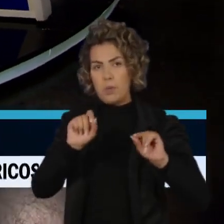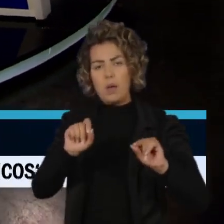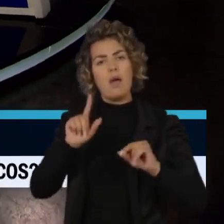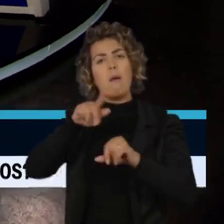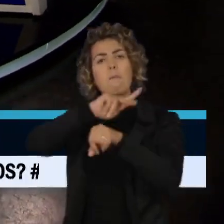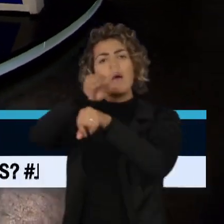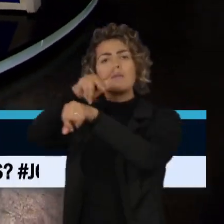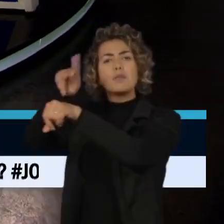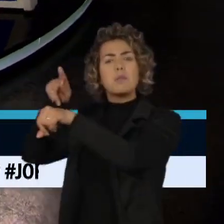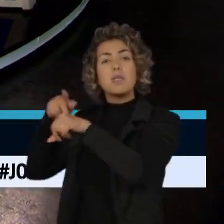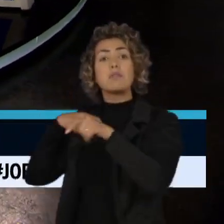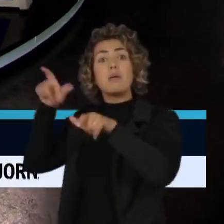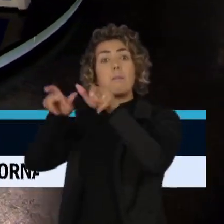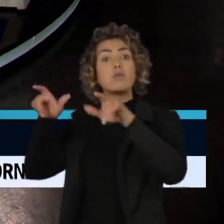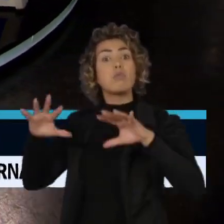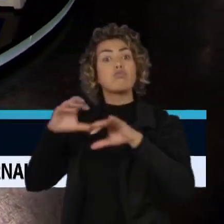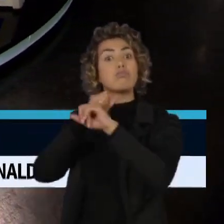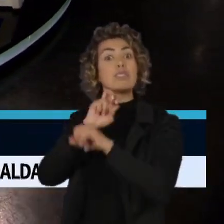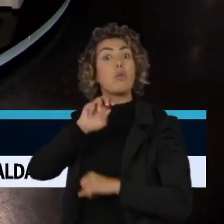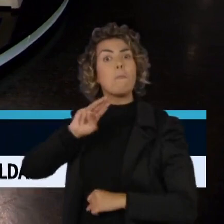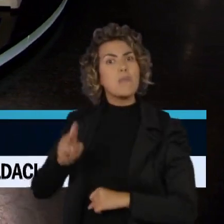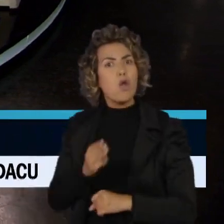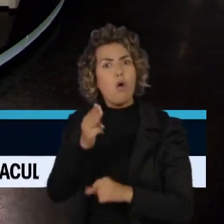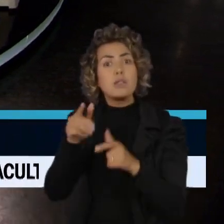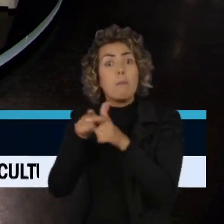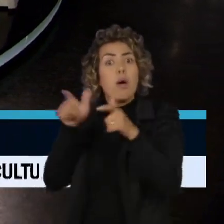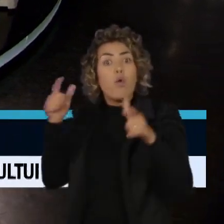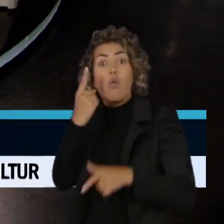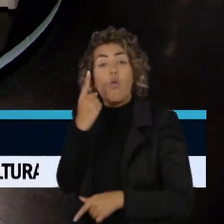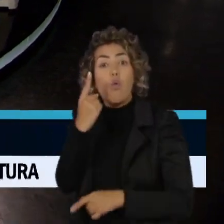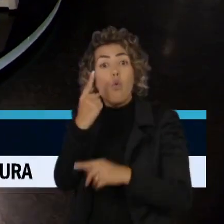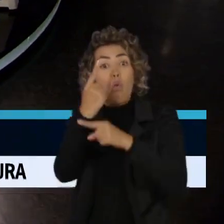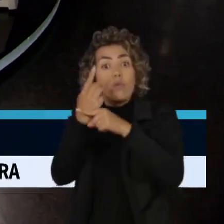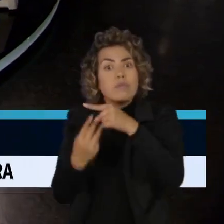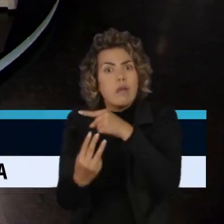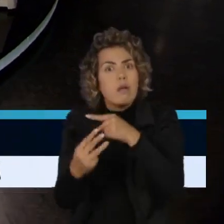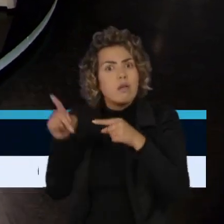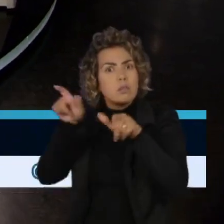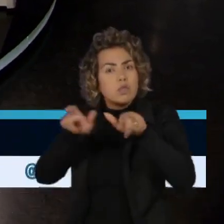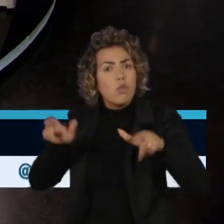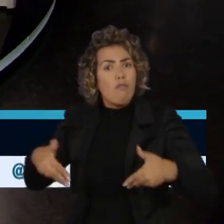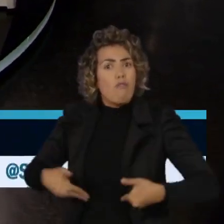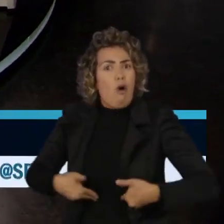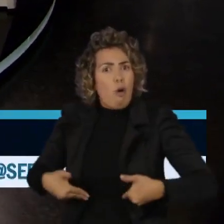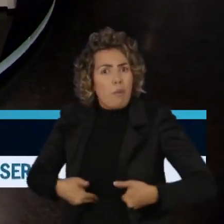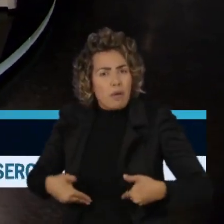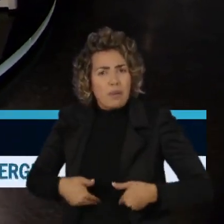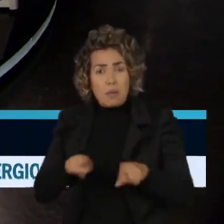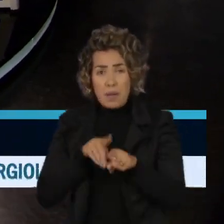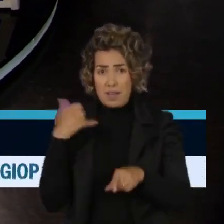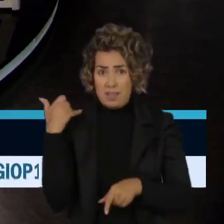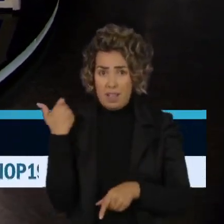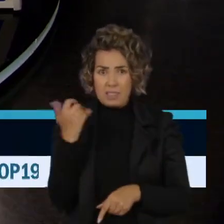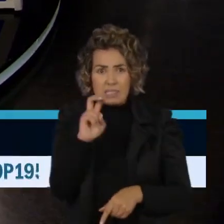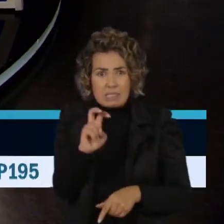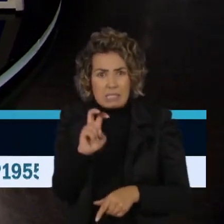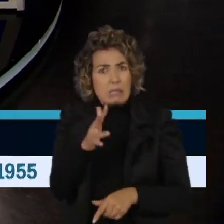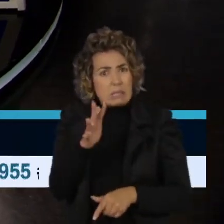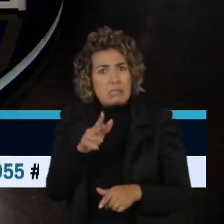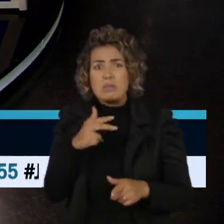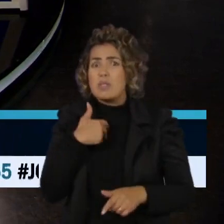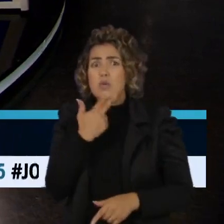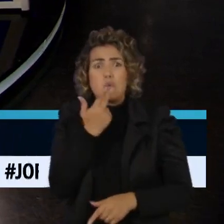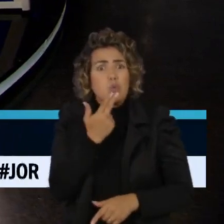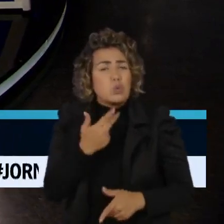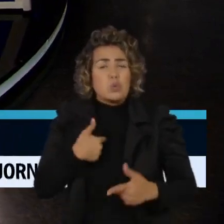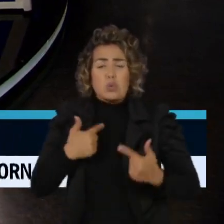habitantes passam fome. Ao menos 3 milhões de crianças com menos de 5 anos apresentam um quadro de desnutrição severa,